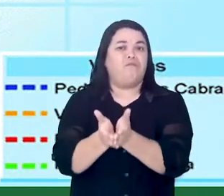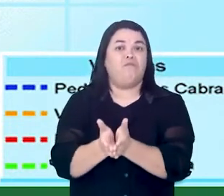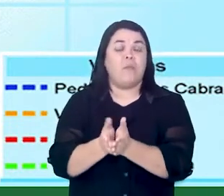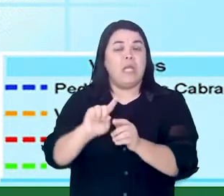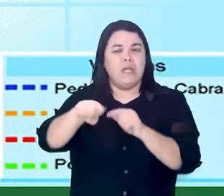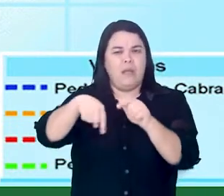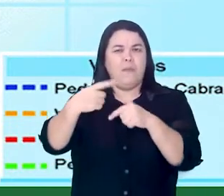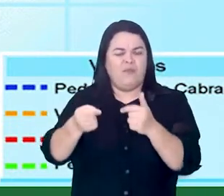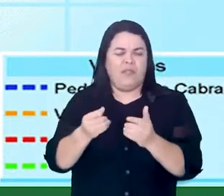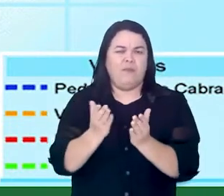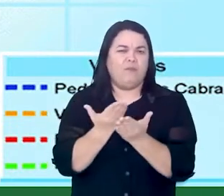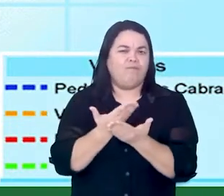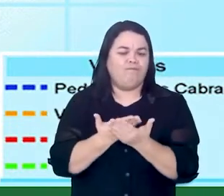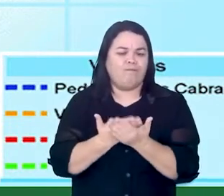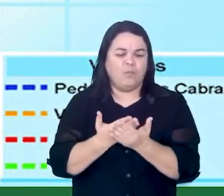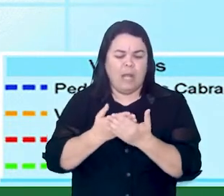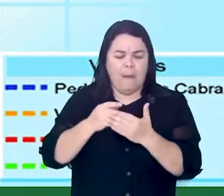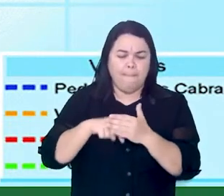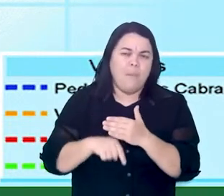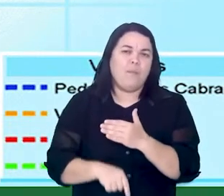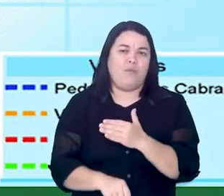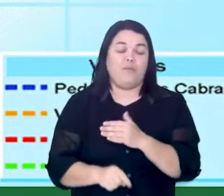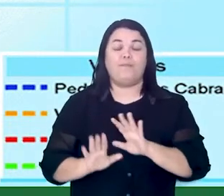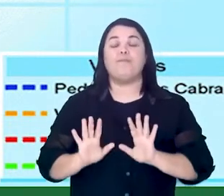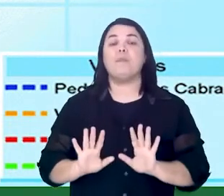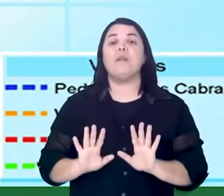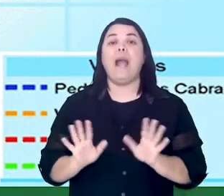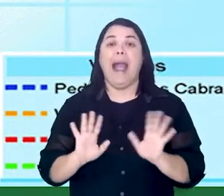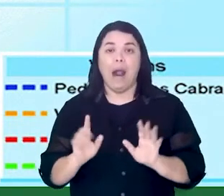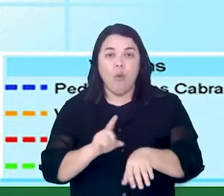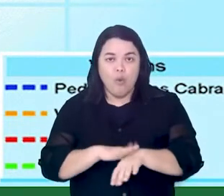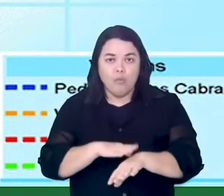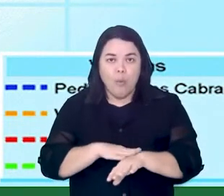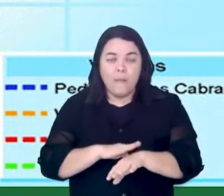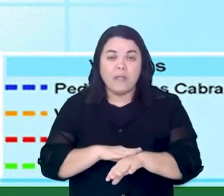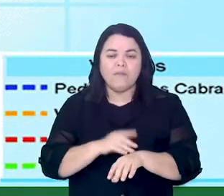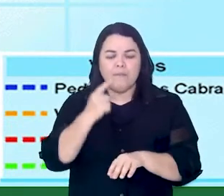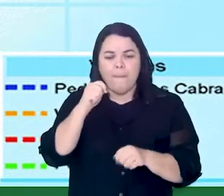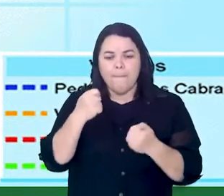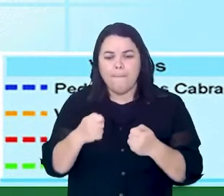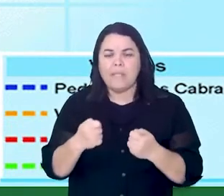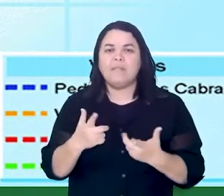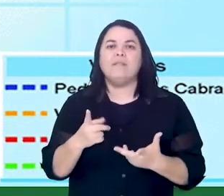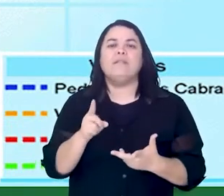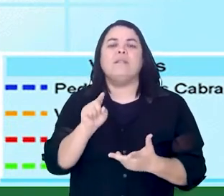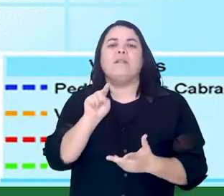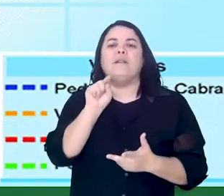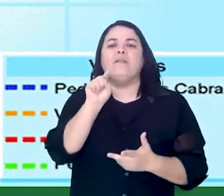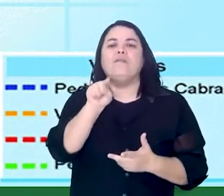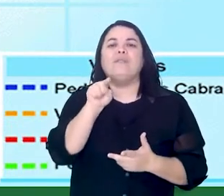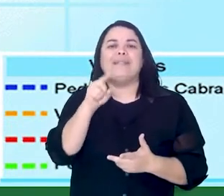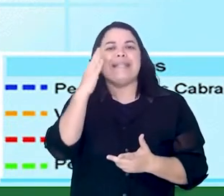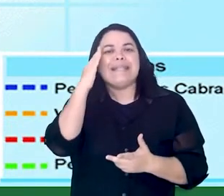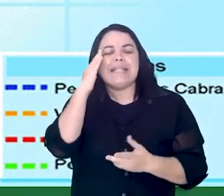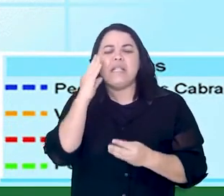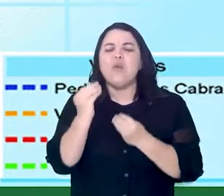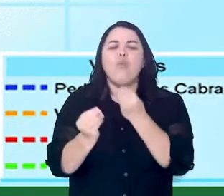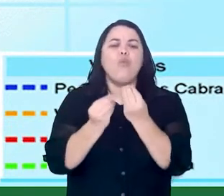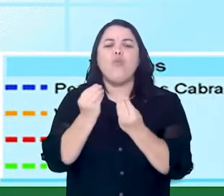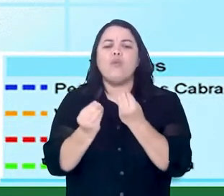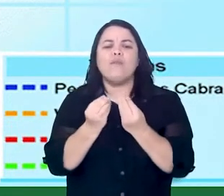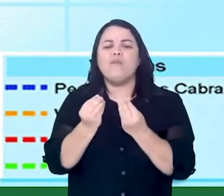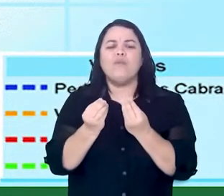O nosso interesse aqui no momento é que você entenda quais foram os olhares que surgiram a partir do encontro